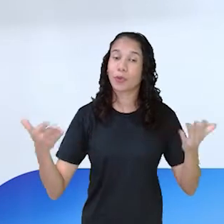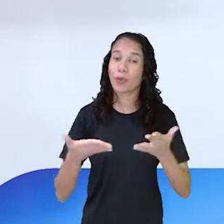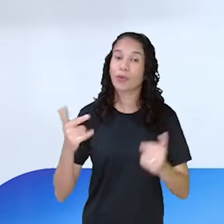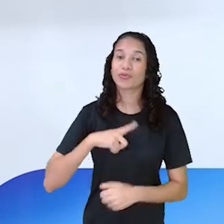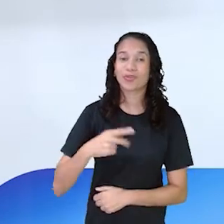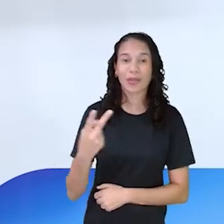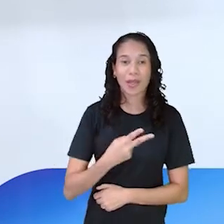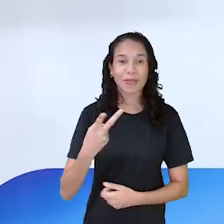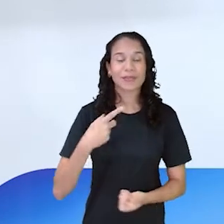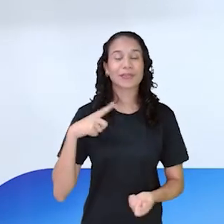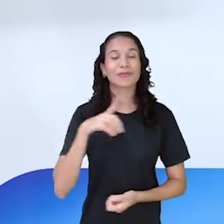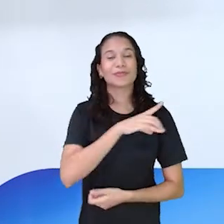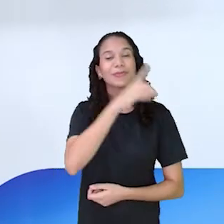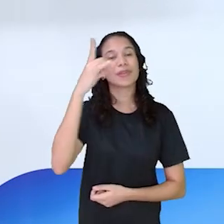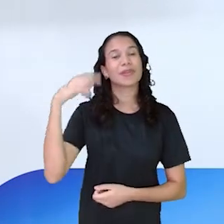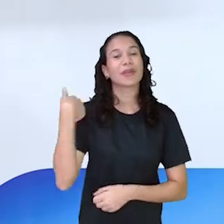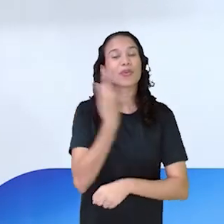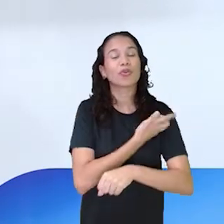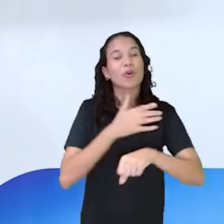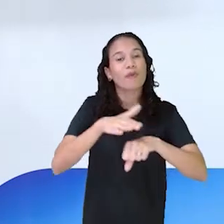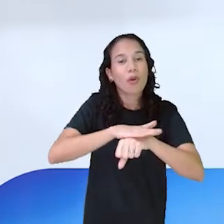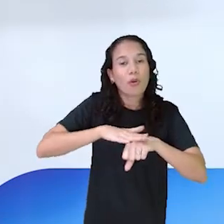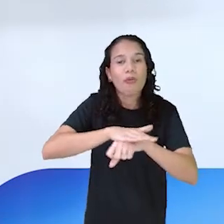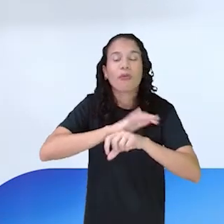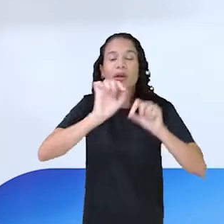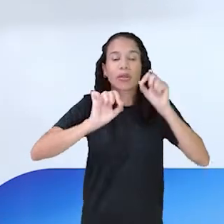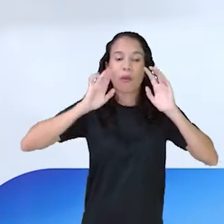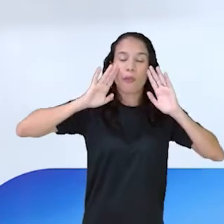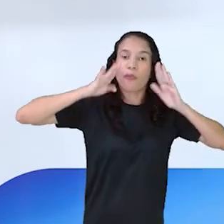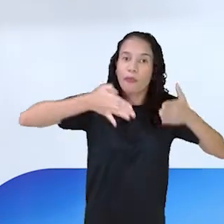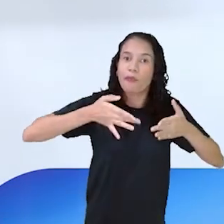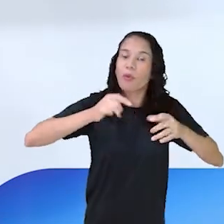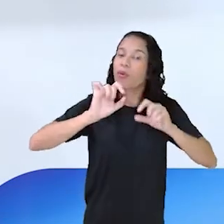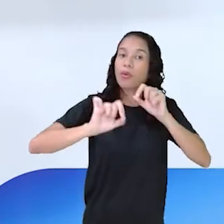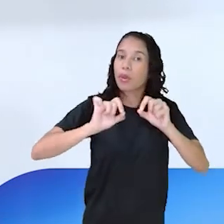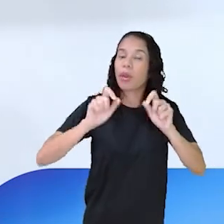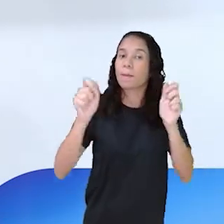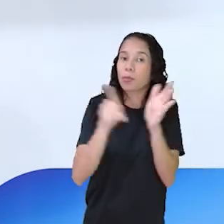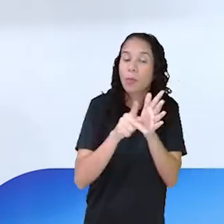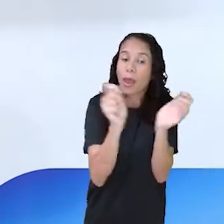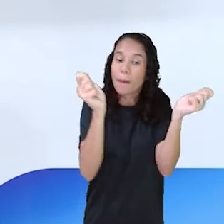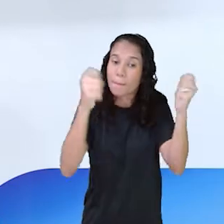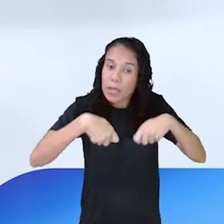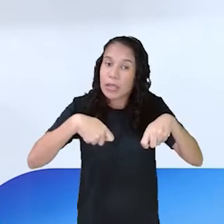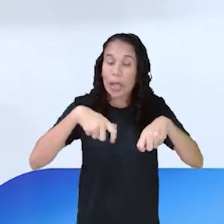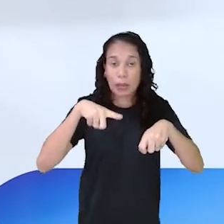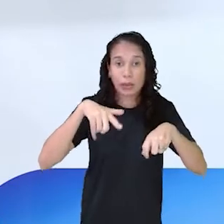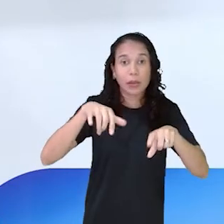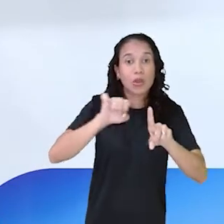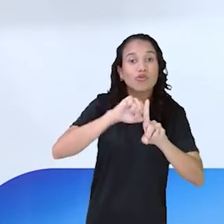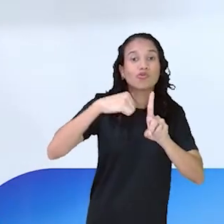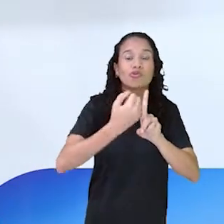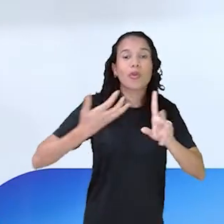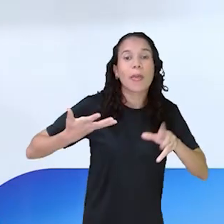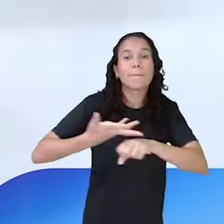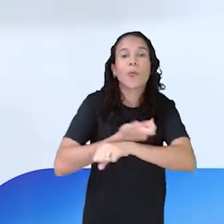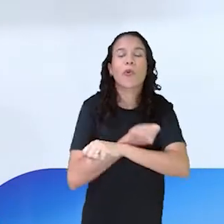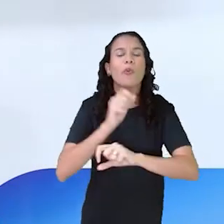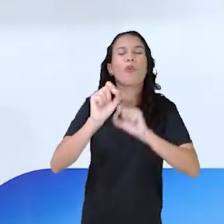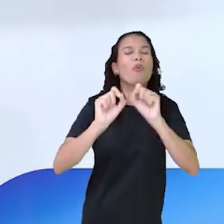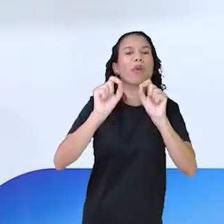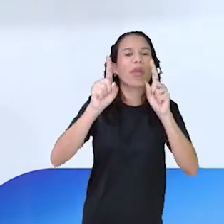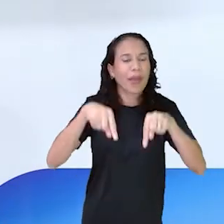segundo dia, a gente vai falar especificamente sobre algumas competências socioemocionais. Quais são as competências